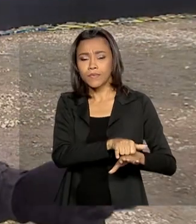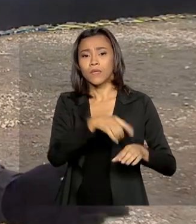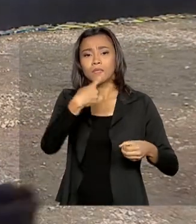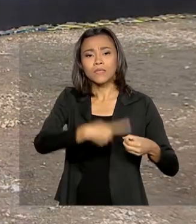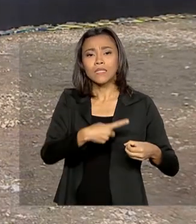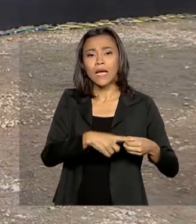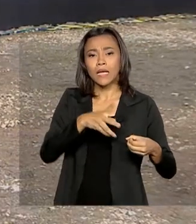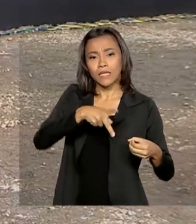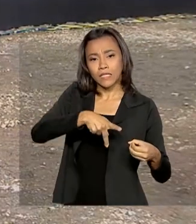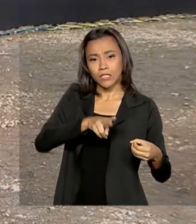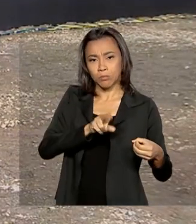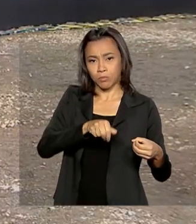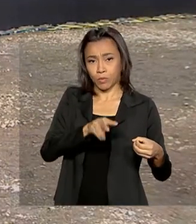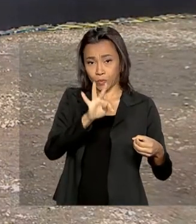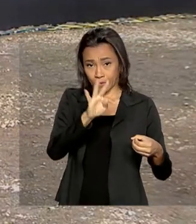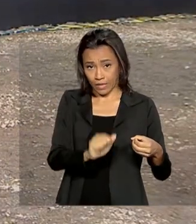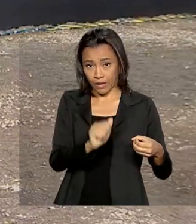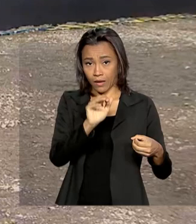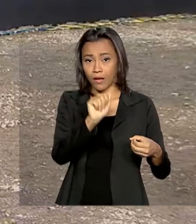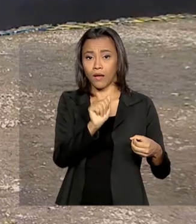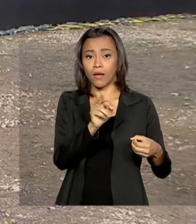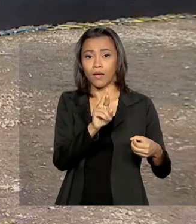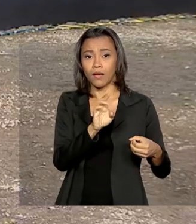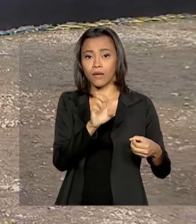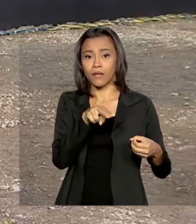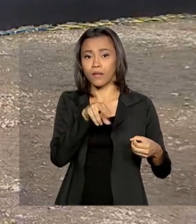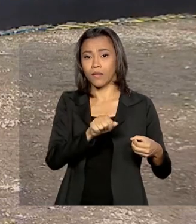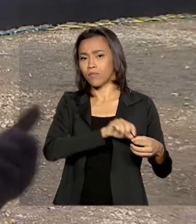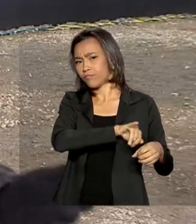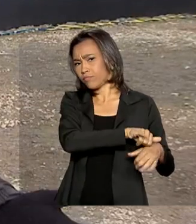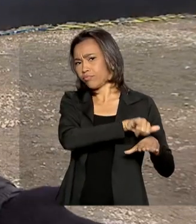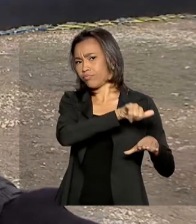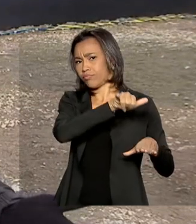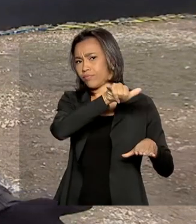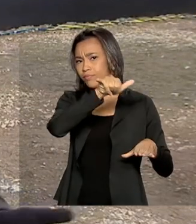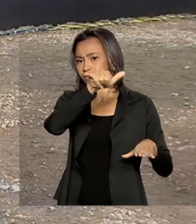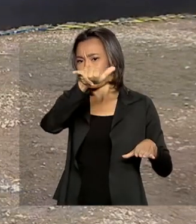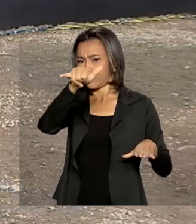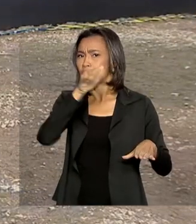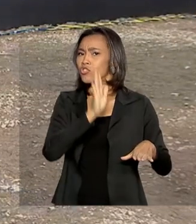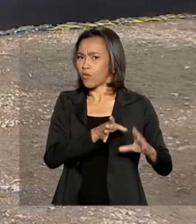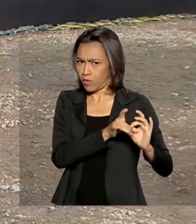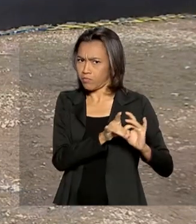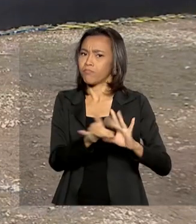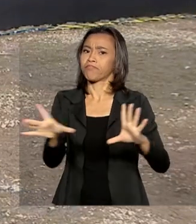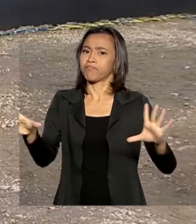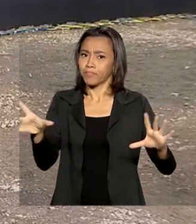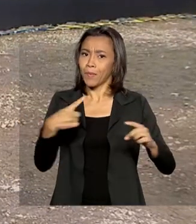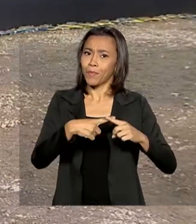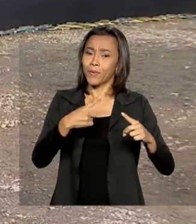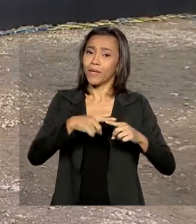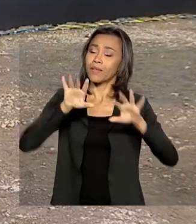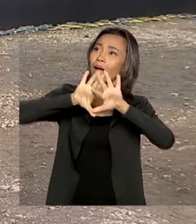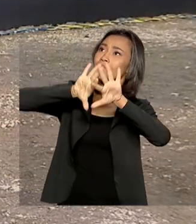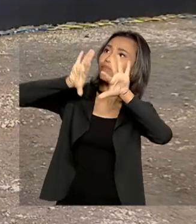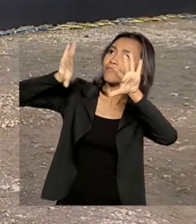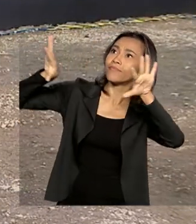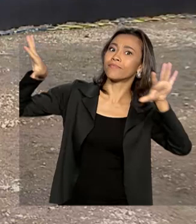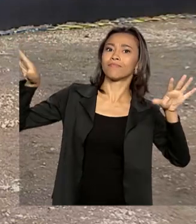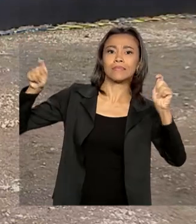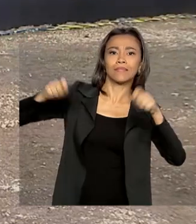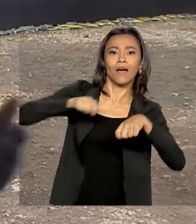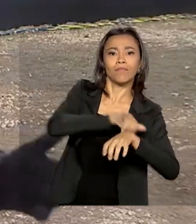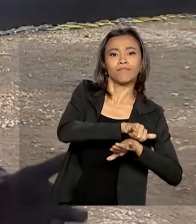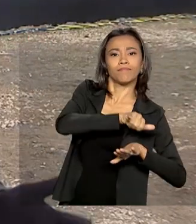no éclos da Força Aérea Brasileira, em direção à Antártica. O voo foi autorizado porque finalmente abriu a chamada janela